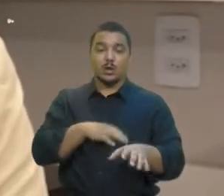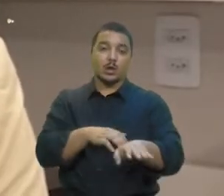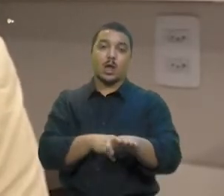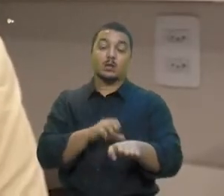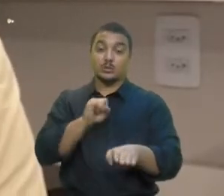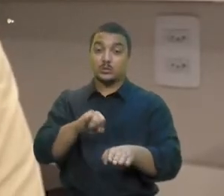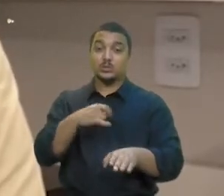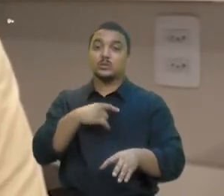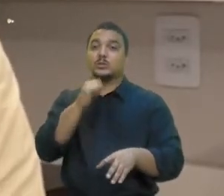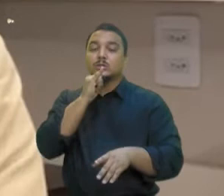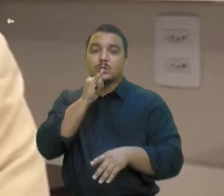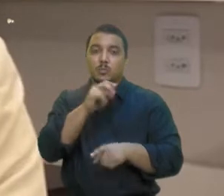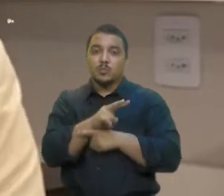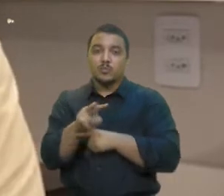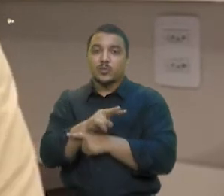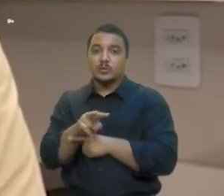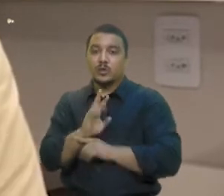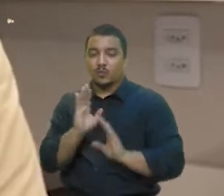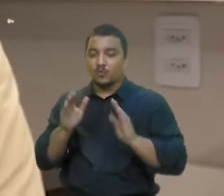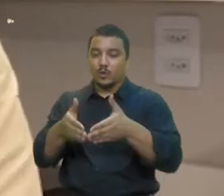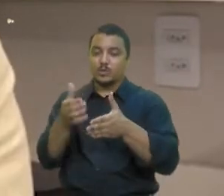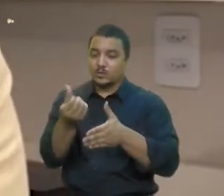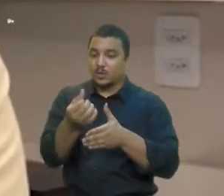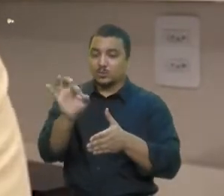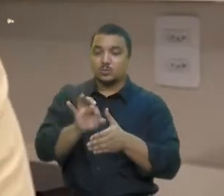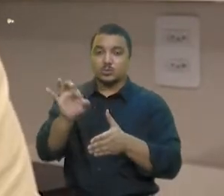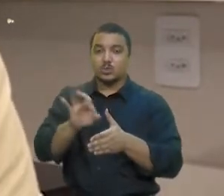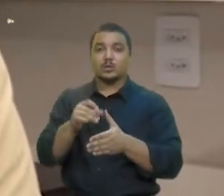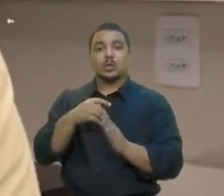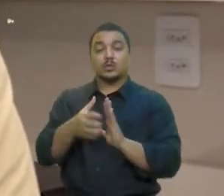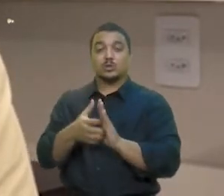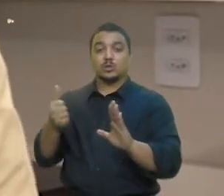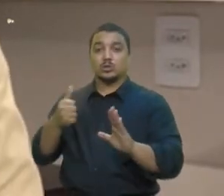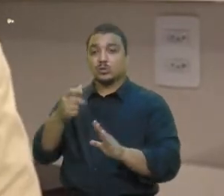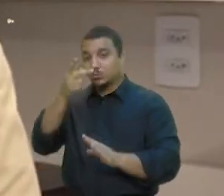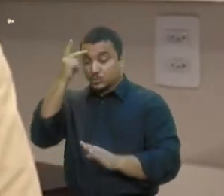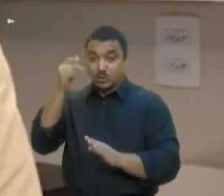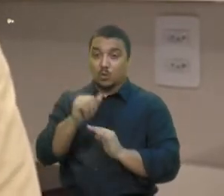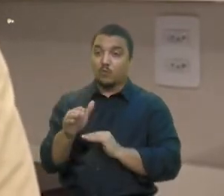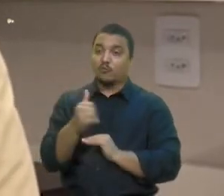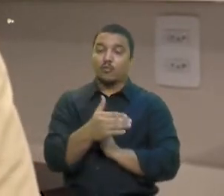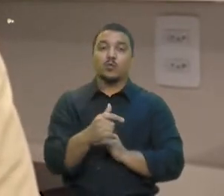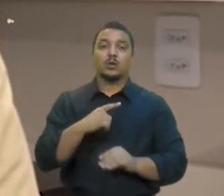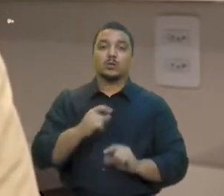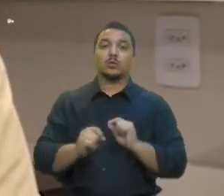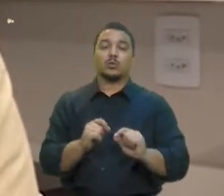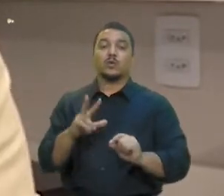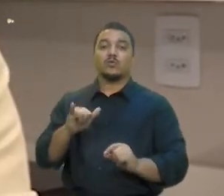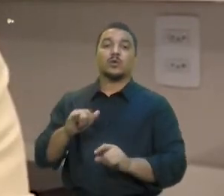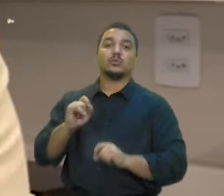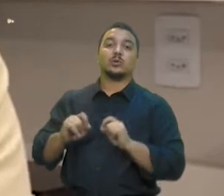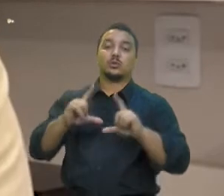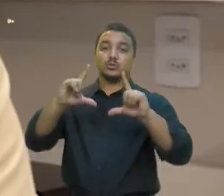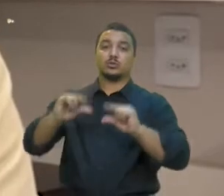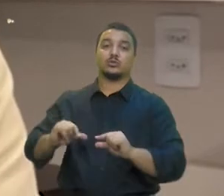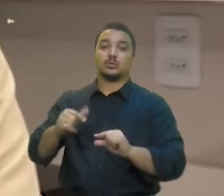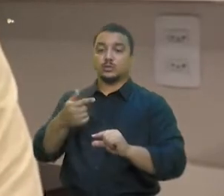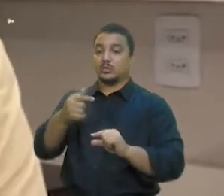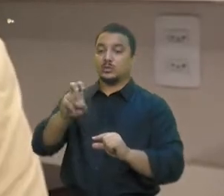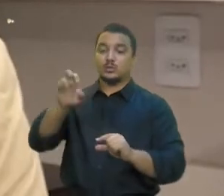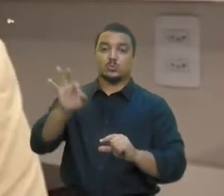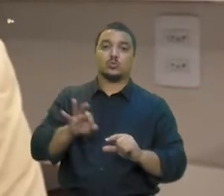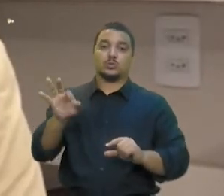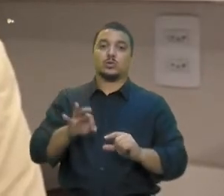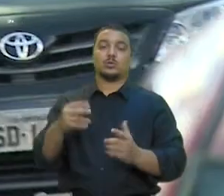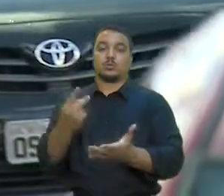fiscalização focarem nesses 6%, retirando esses condutores das ruas, a grosso modo a gente vai estar reduzindo em 75% o